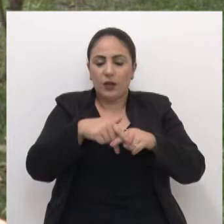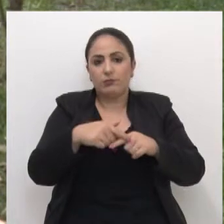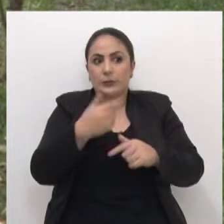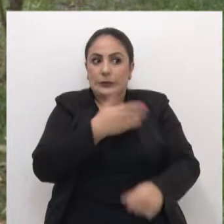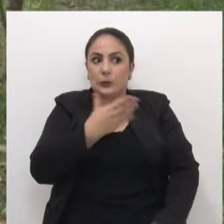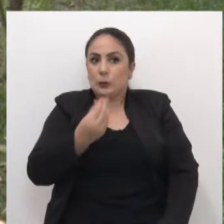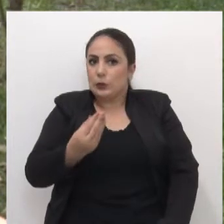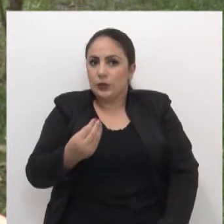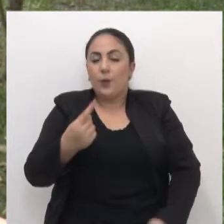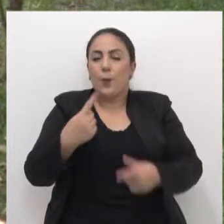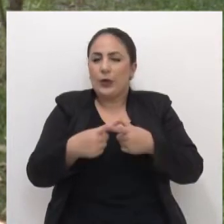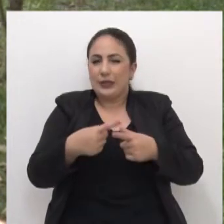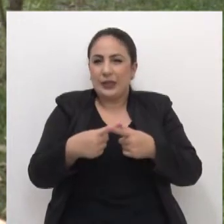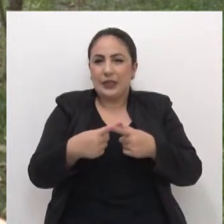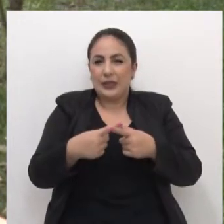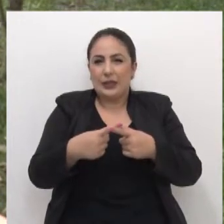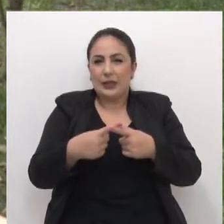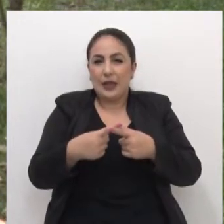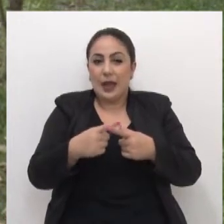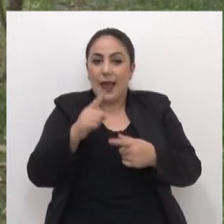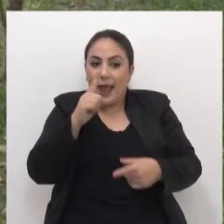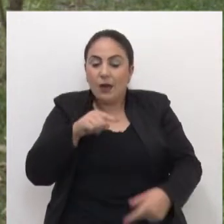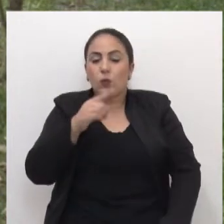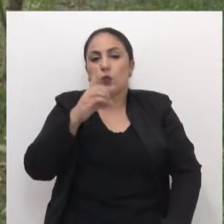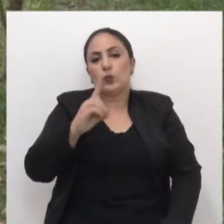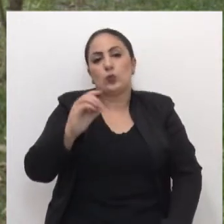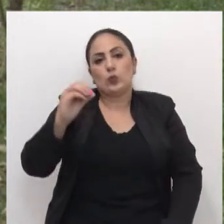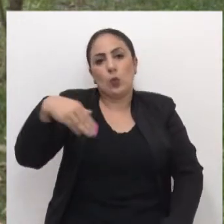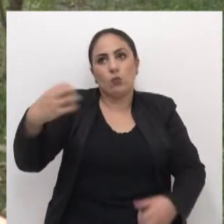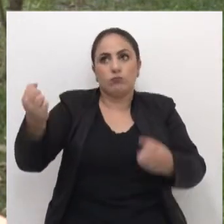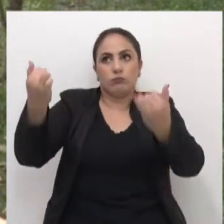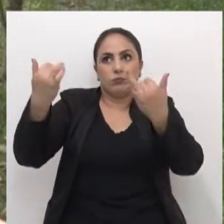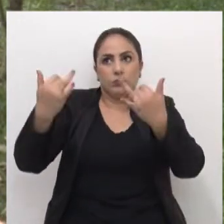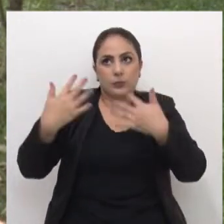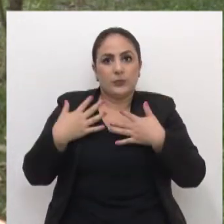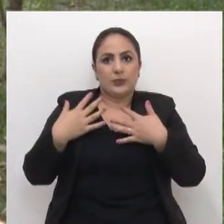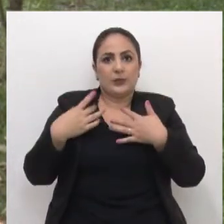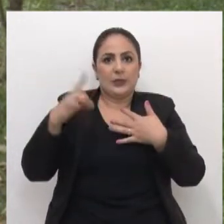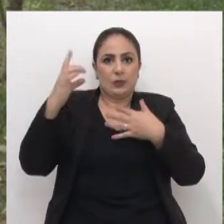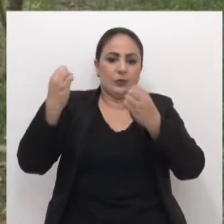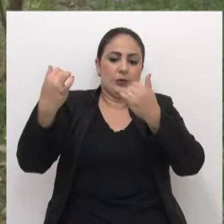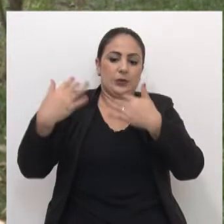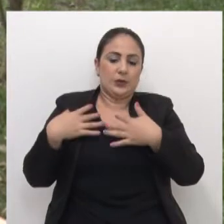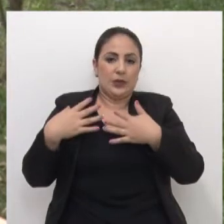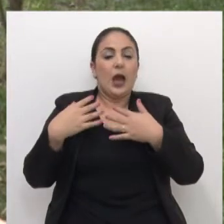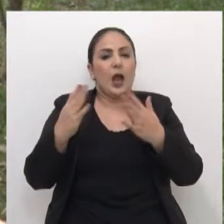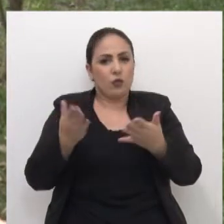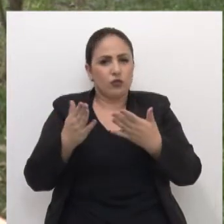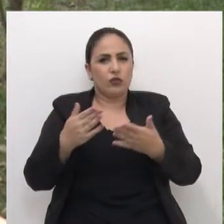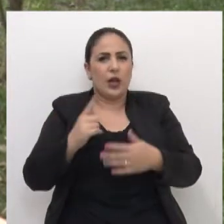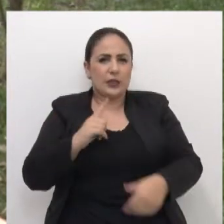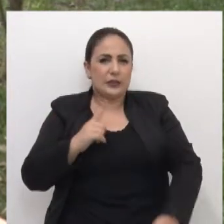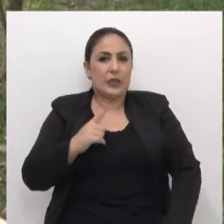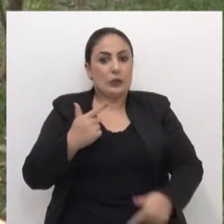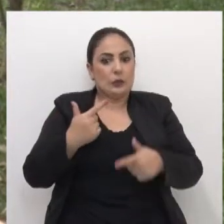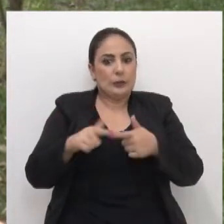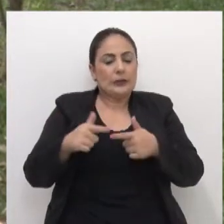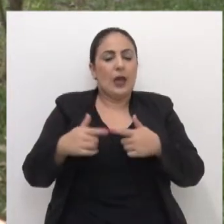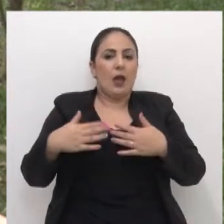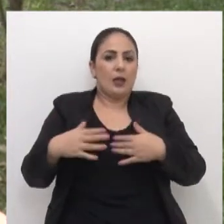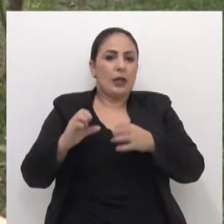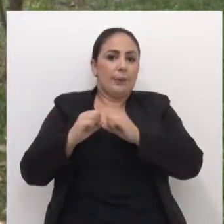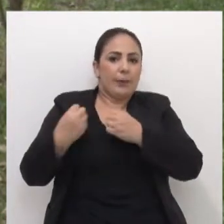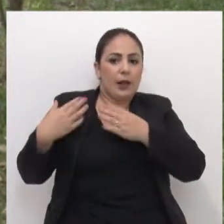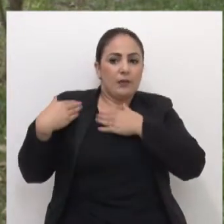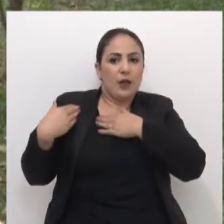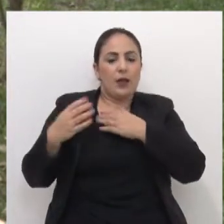treino muito, por causa que isso não deixa de ser um dom, um dom que Deus te deu. E eu já tenho aí umas lesões, já